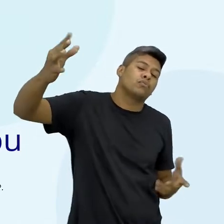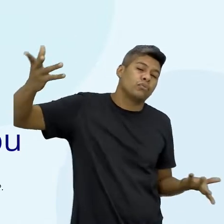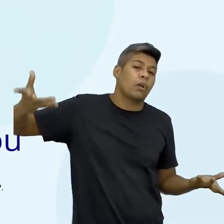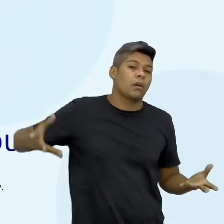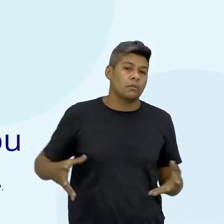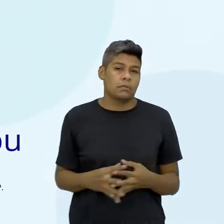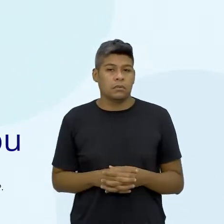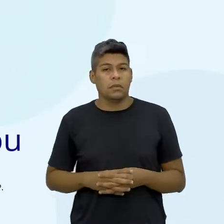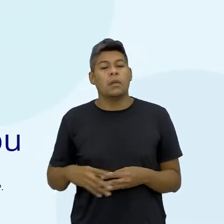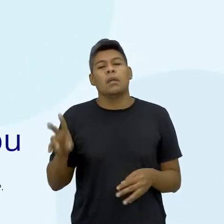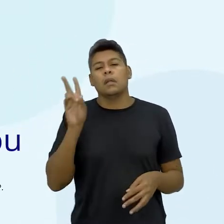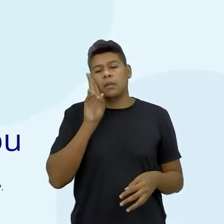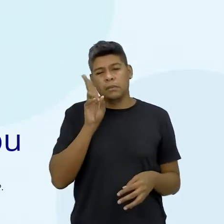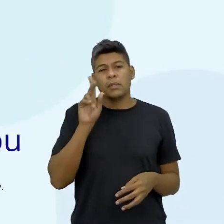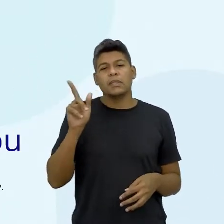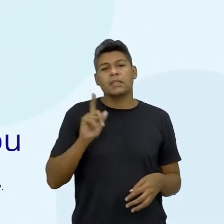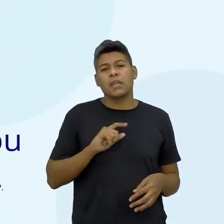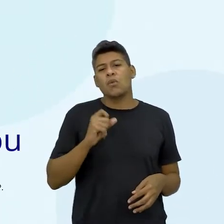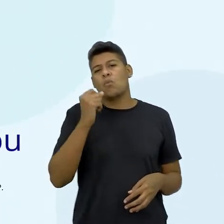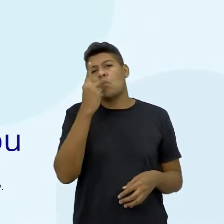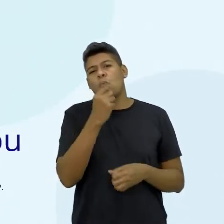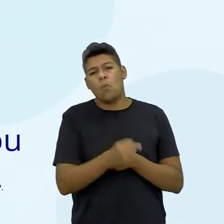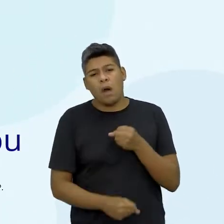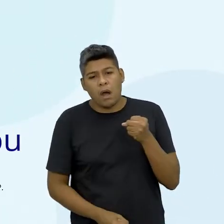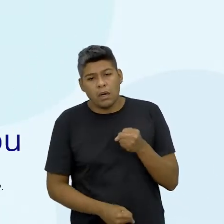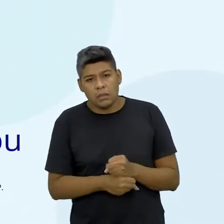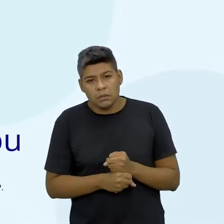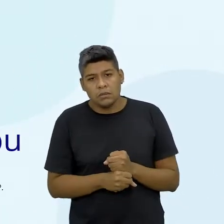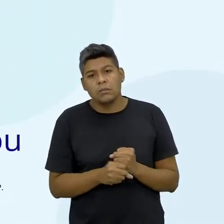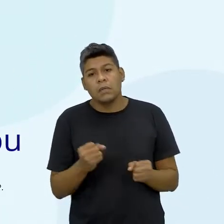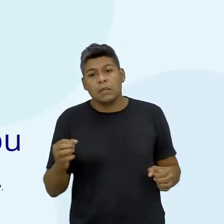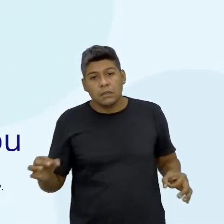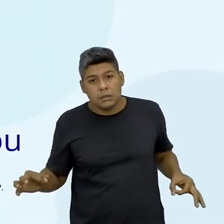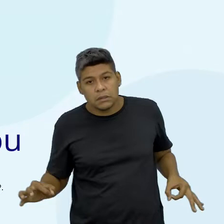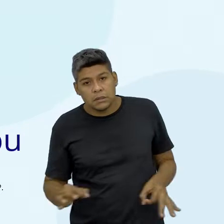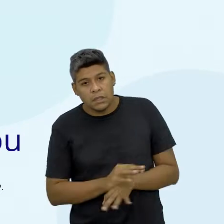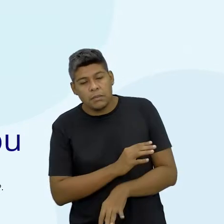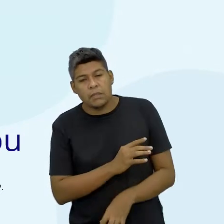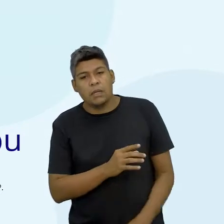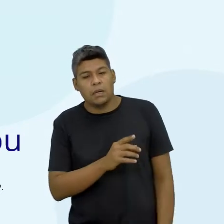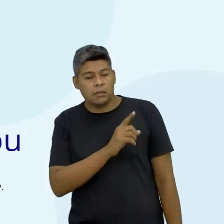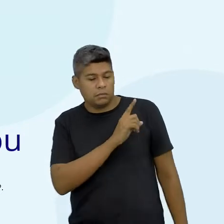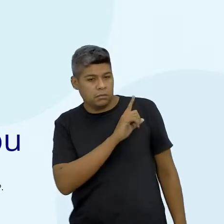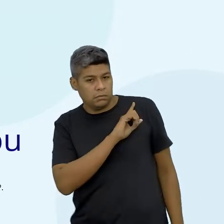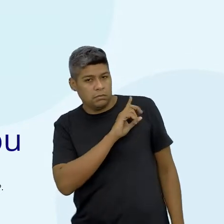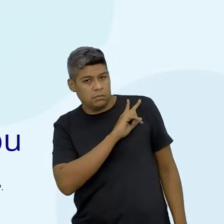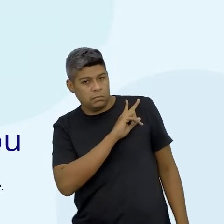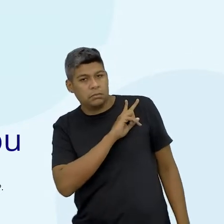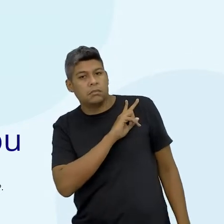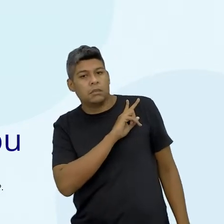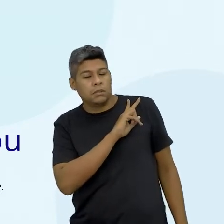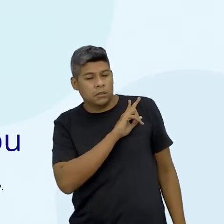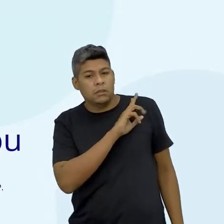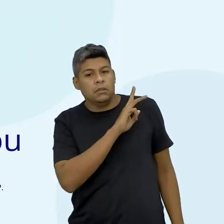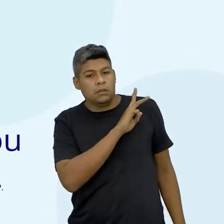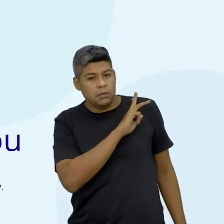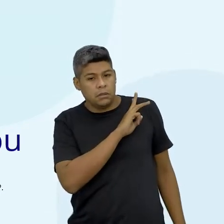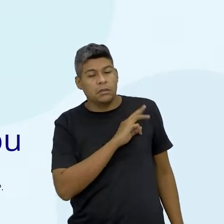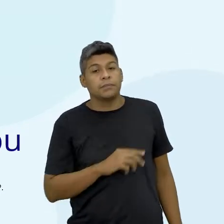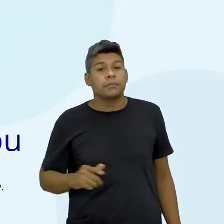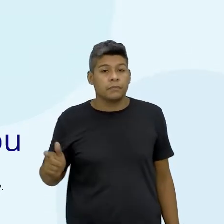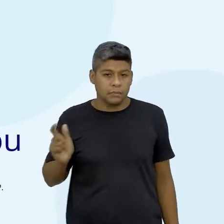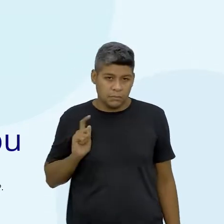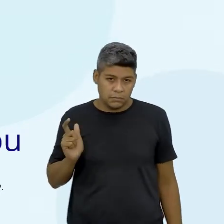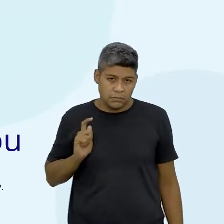Lembrando aí que a gente tem mais 1 ano aí pra terminar o ensino médio, né, na verdade 2, a gente tá na segunda série, tem a segunda